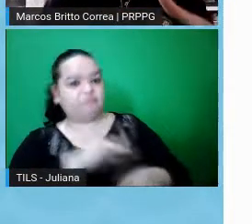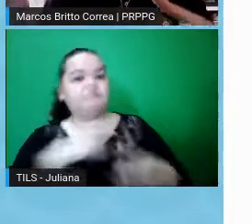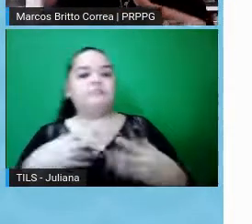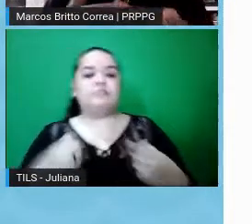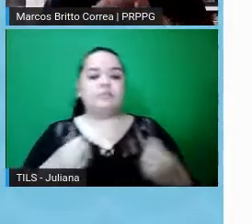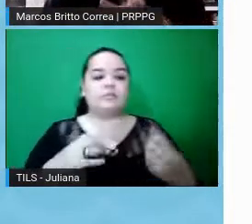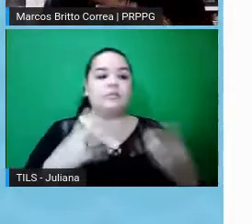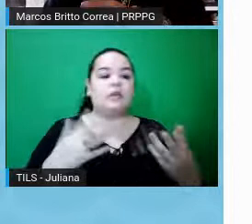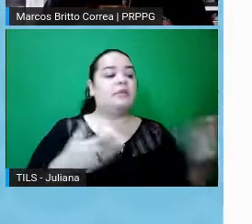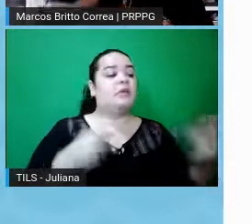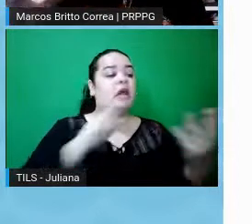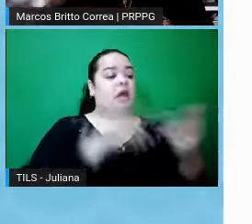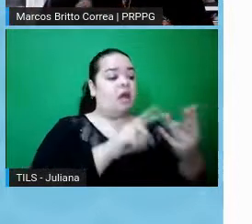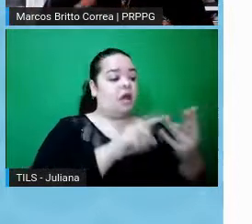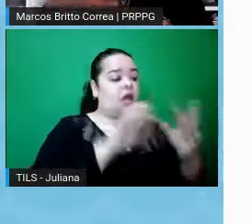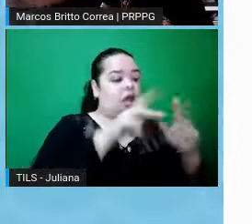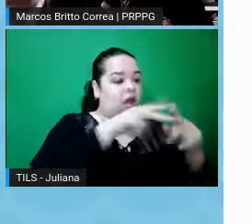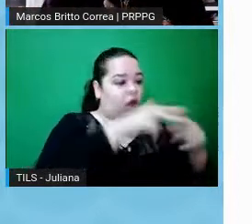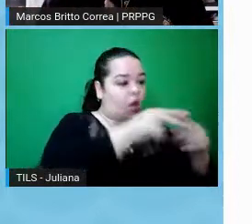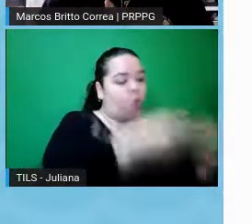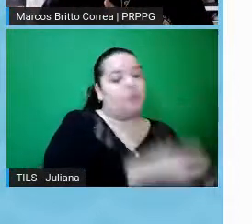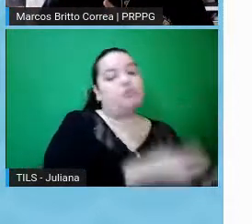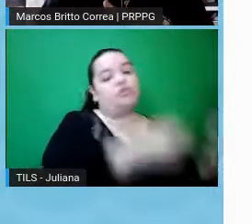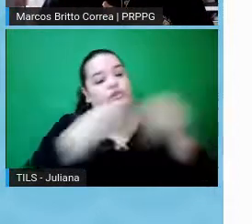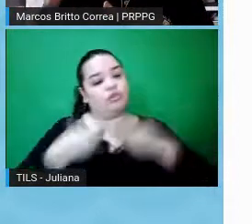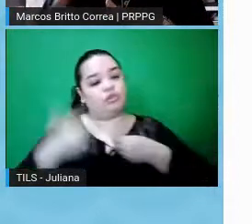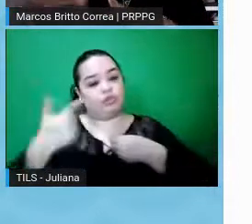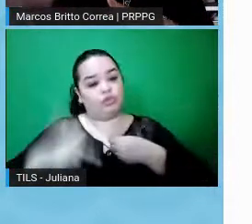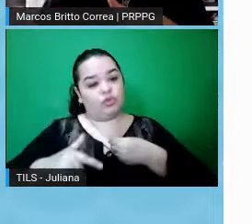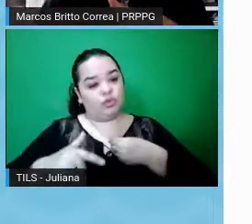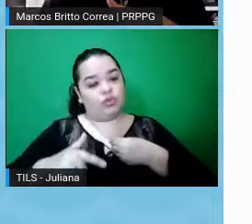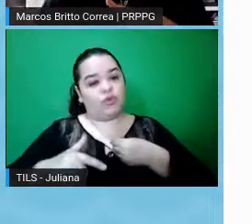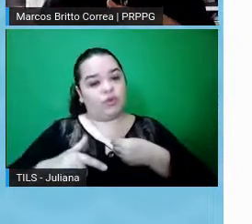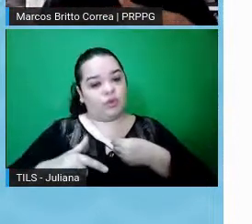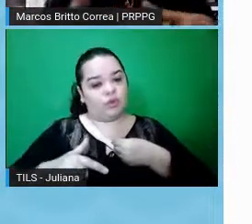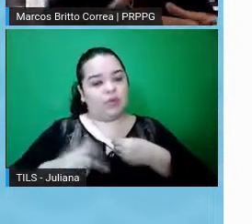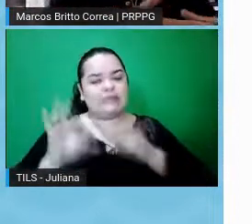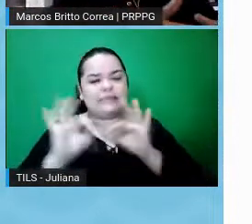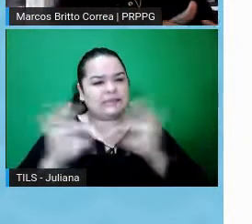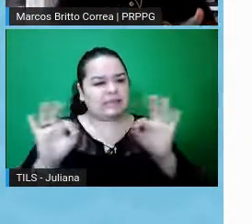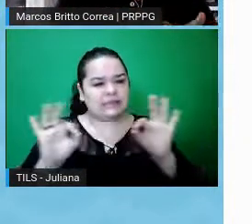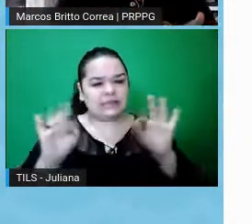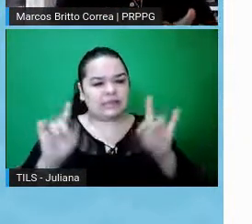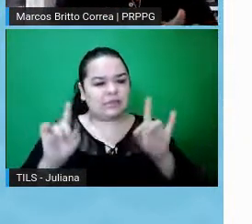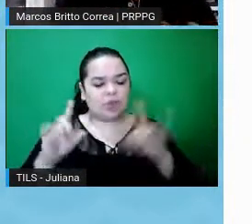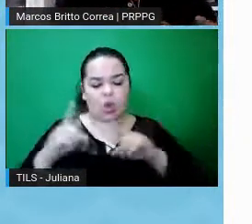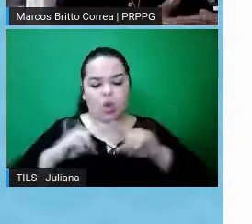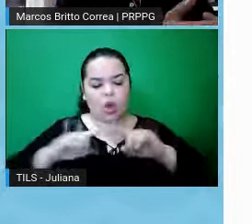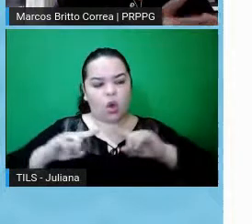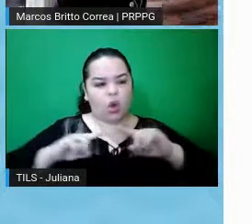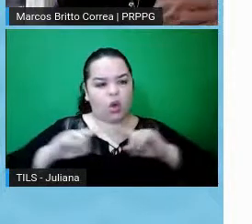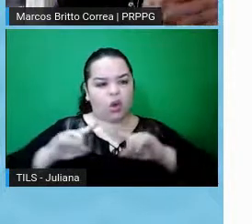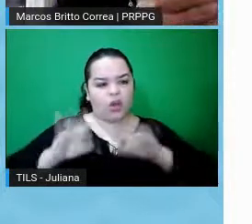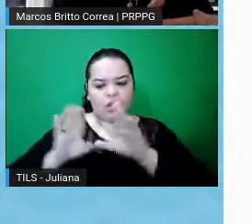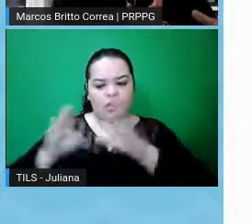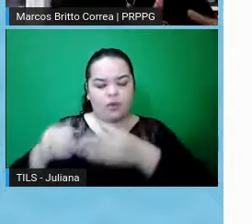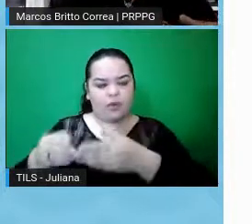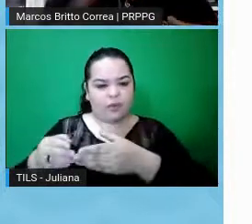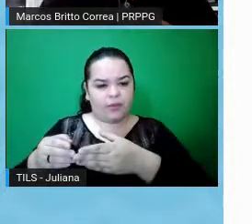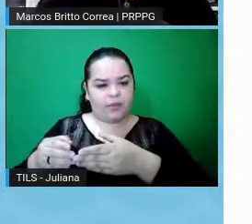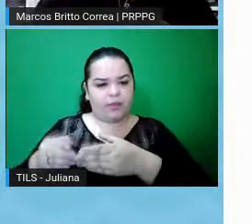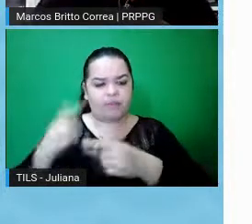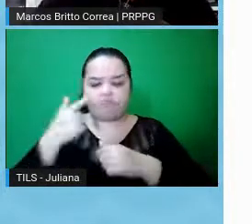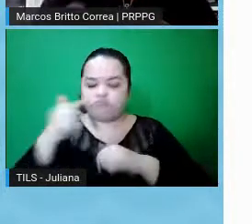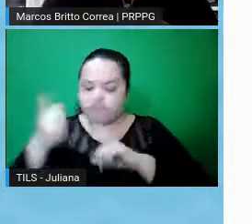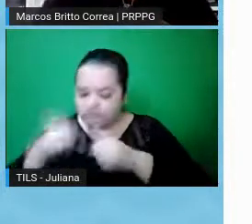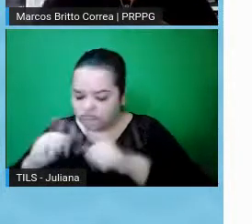resubmete, né, e muitas vezes isso é até tramitado mais rápido daí, porque se são coisas simples, o próprio coordenador do comitê, a arte referenda, ele verifica